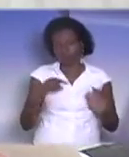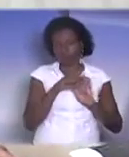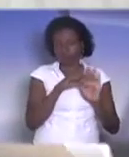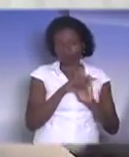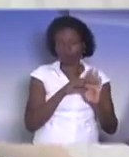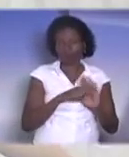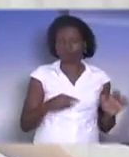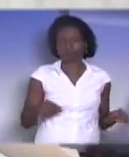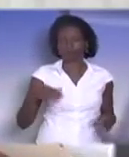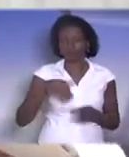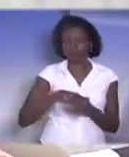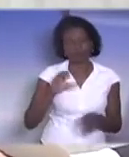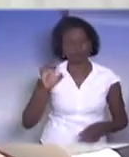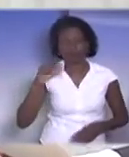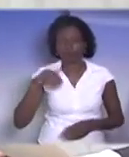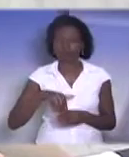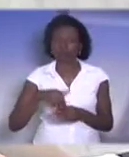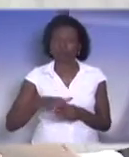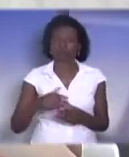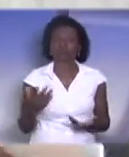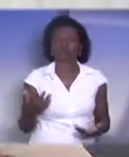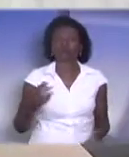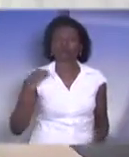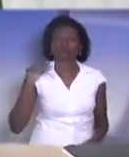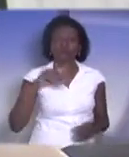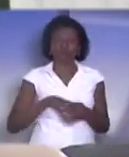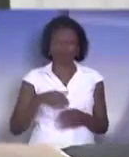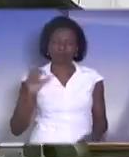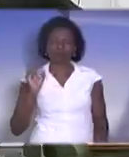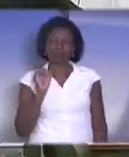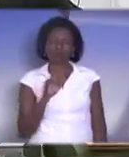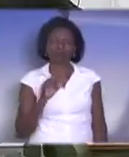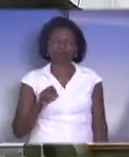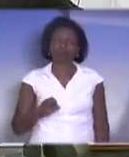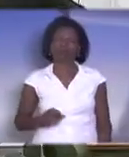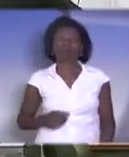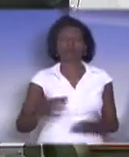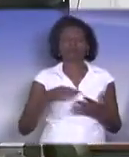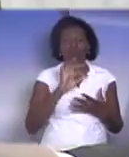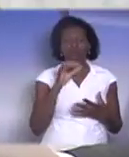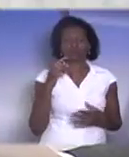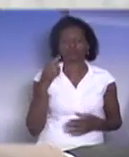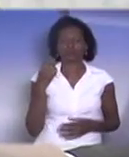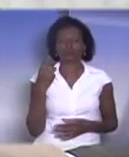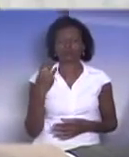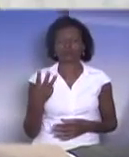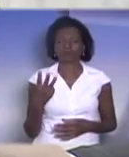de votos. Deputado Annalice Fernandes. Registrado o meu voto favorável. Voto registrado favorável. Item número 3.